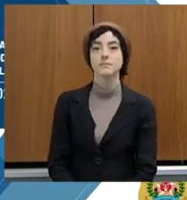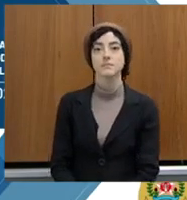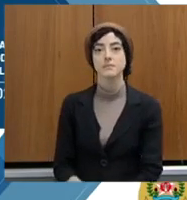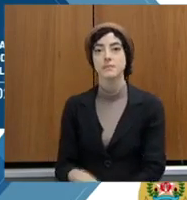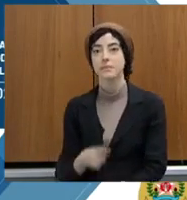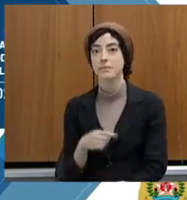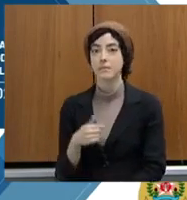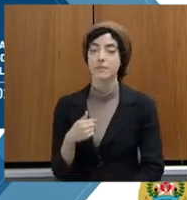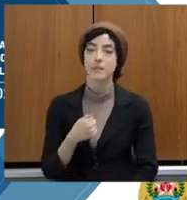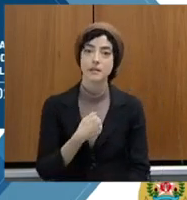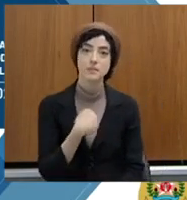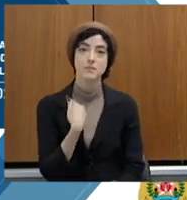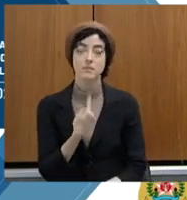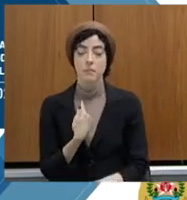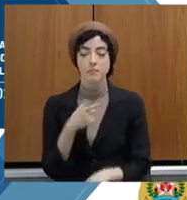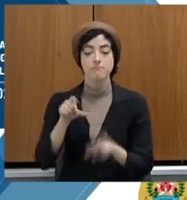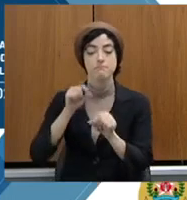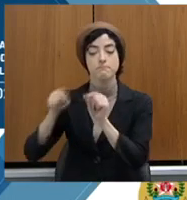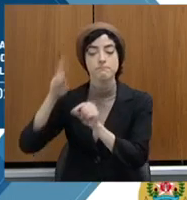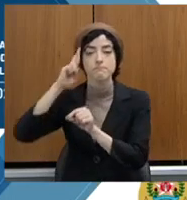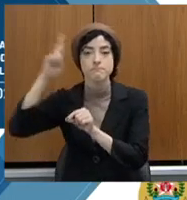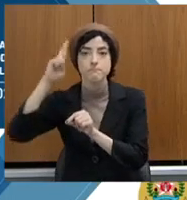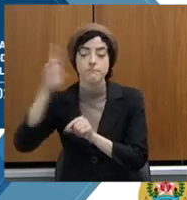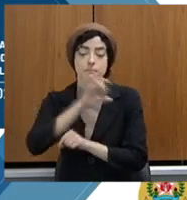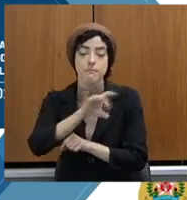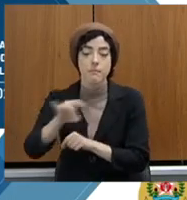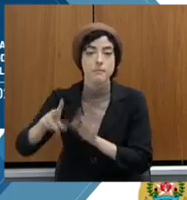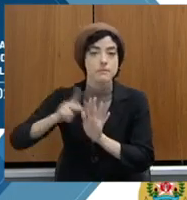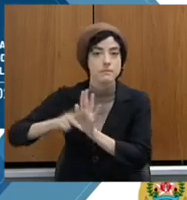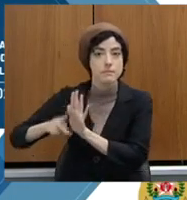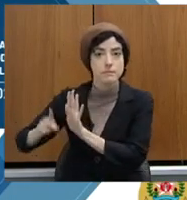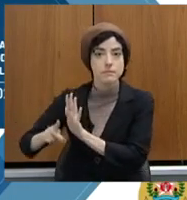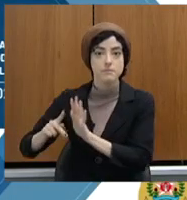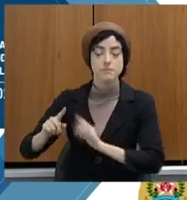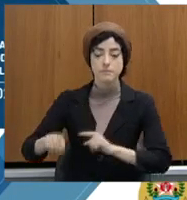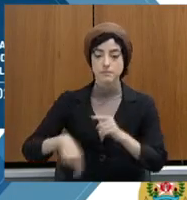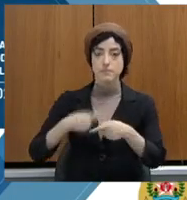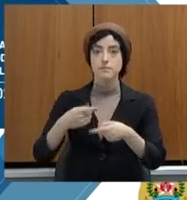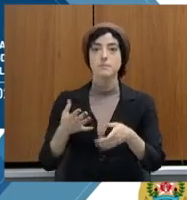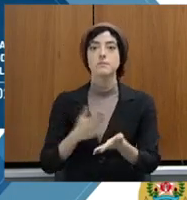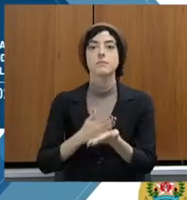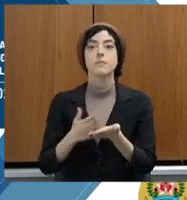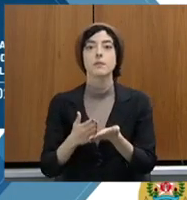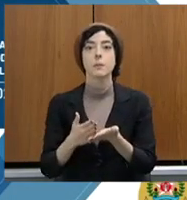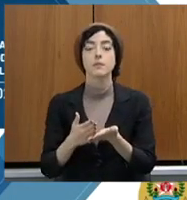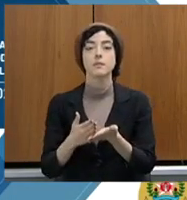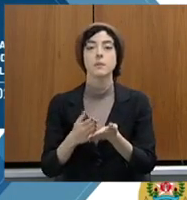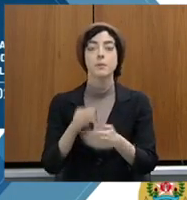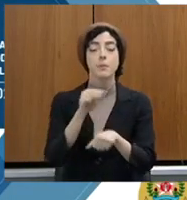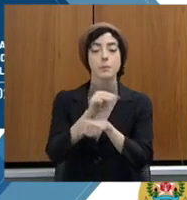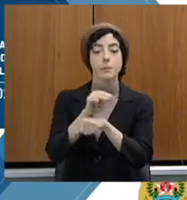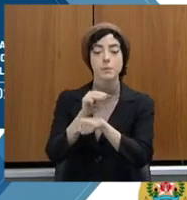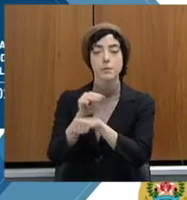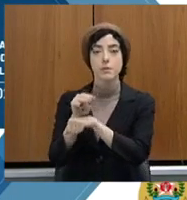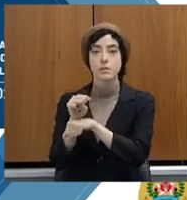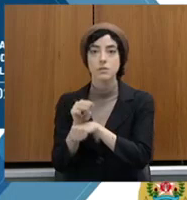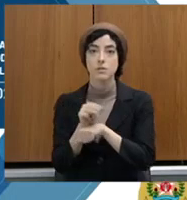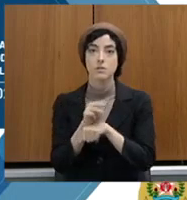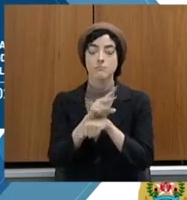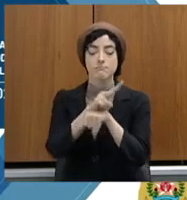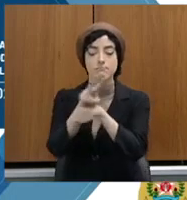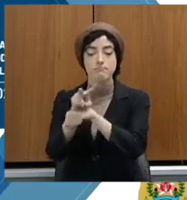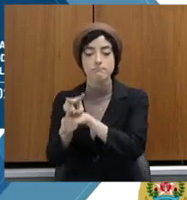gerentes e começamos a monitorar essas iniciativas. Em